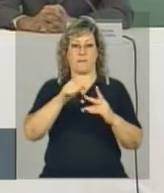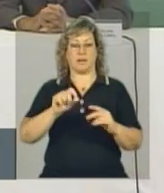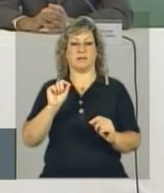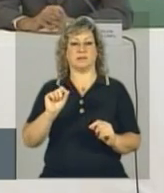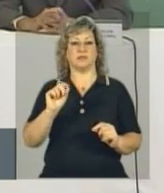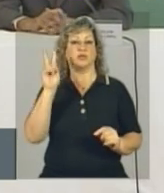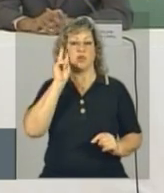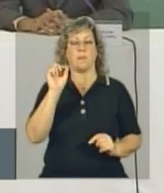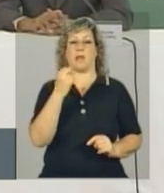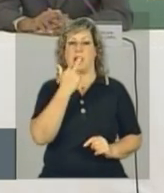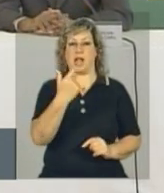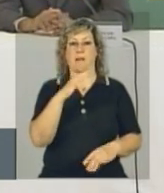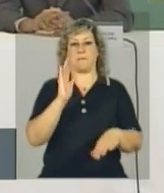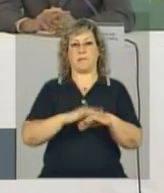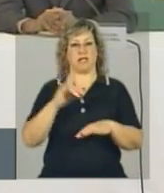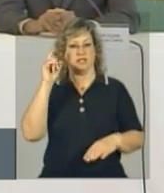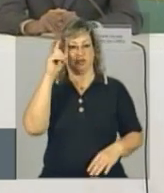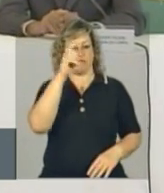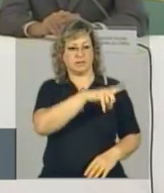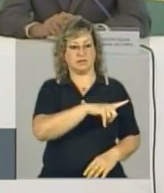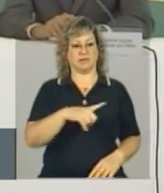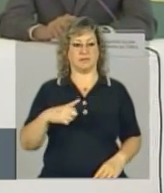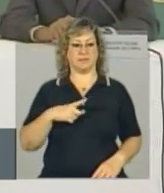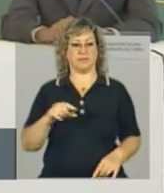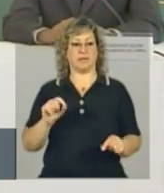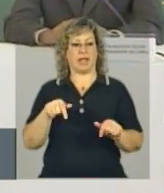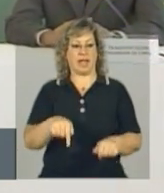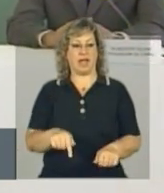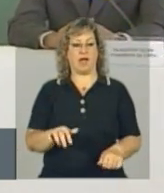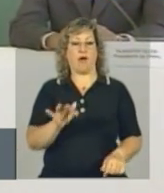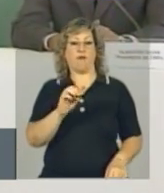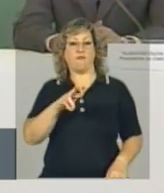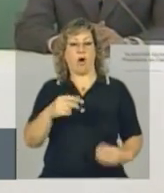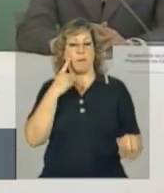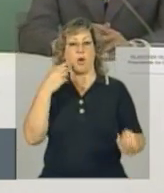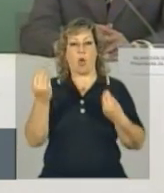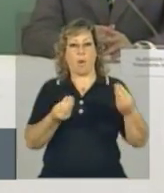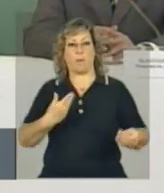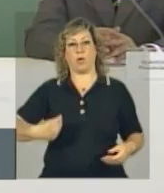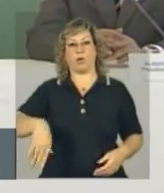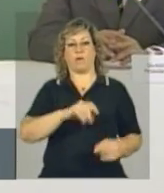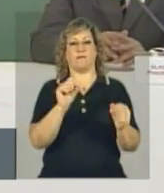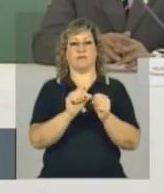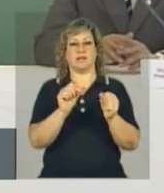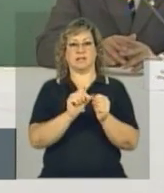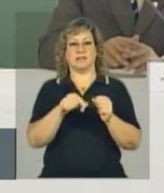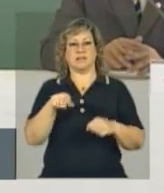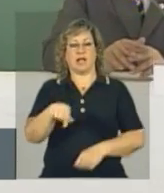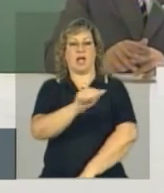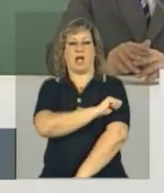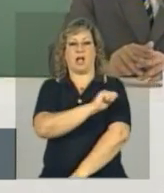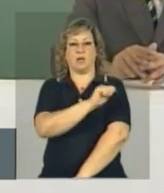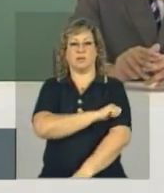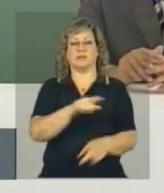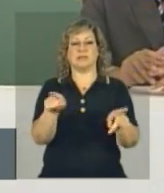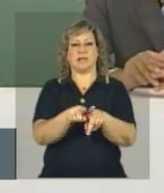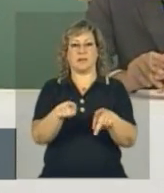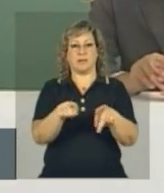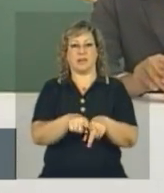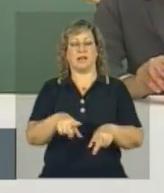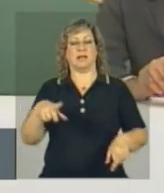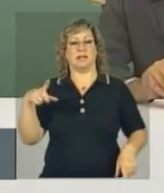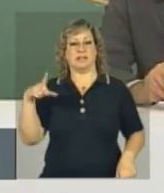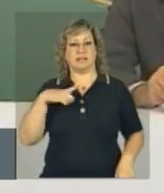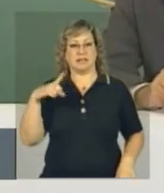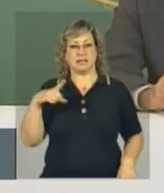mais difíceis, mais complexas, é uma forma de a gente fomentar que o aluno também tenha uma